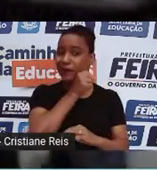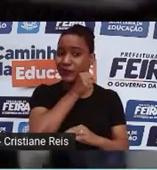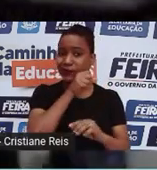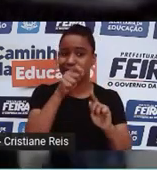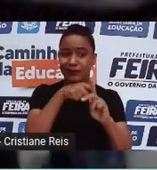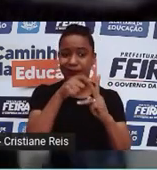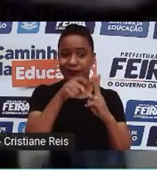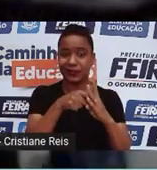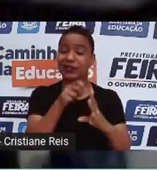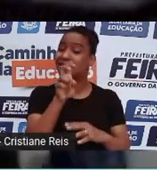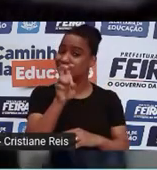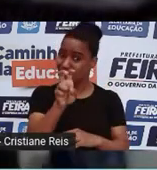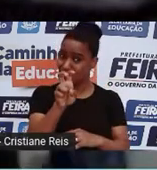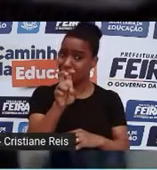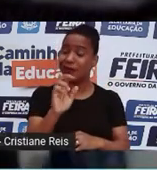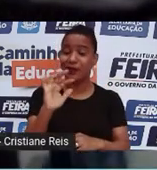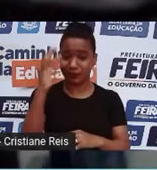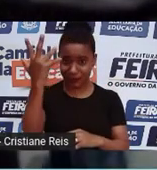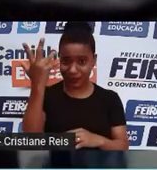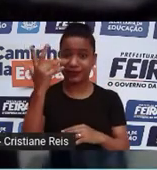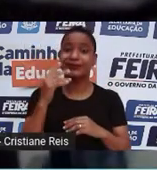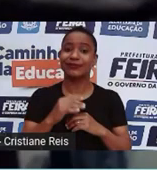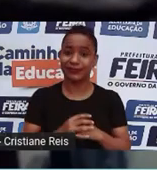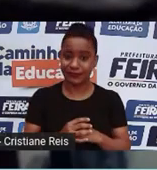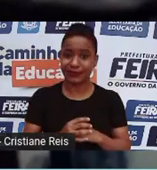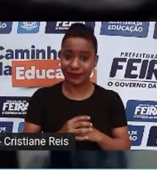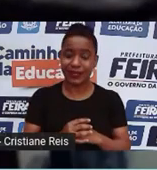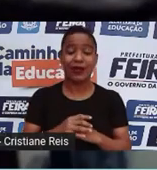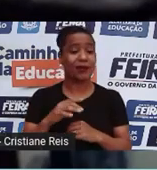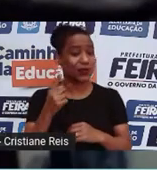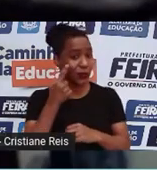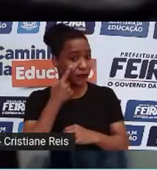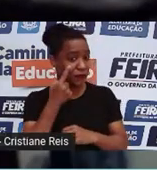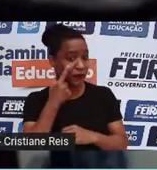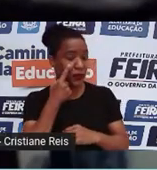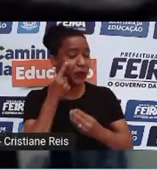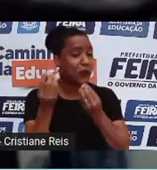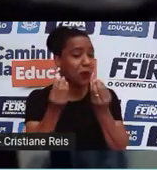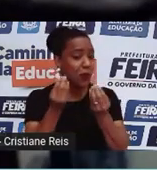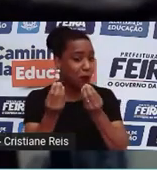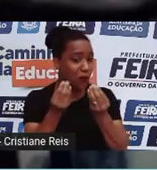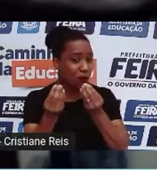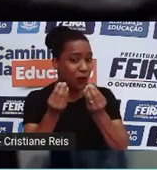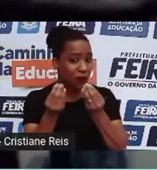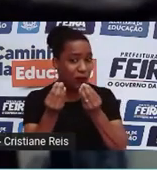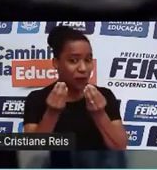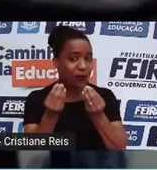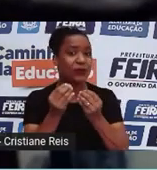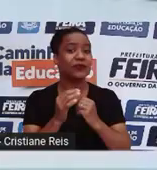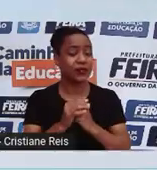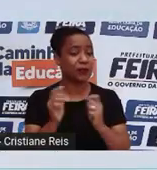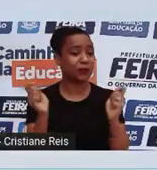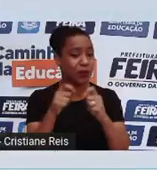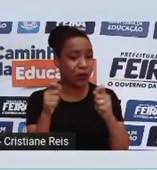gravidez. Então, a gente vai conhecer melhor como fazer essas crianças prosseguirem.